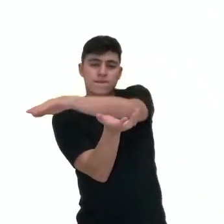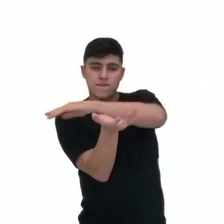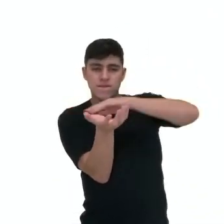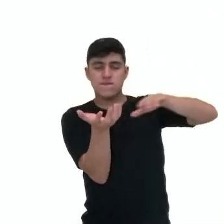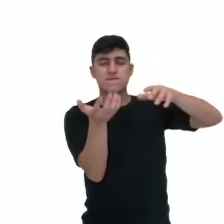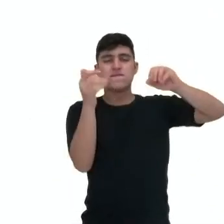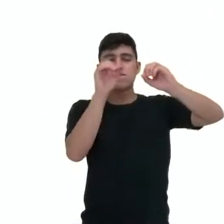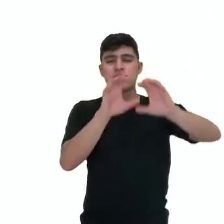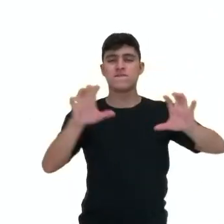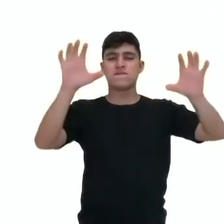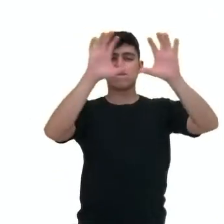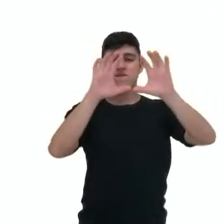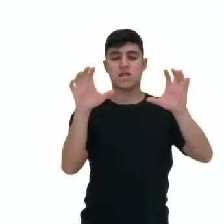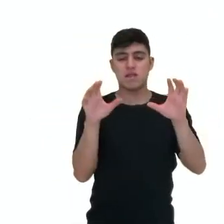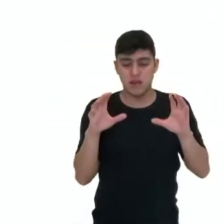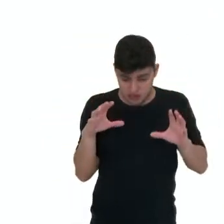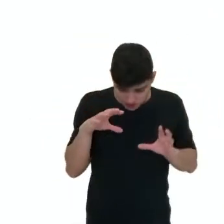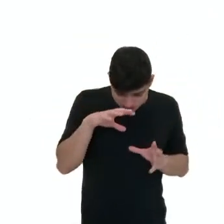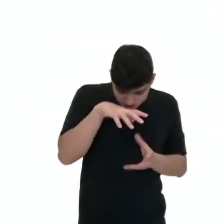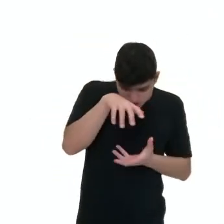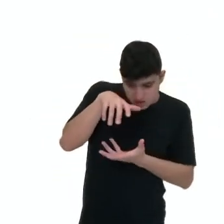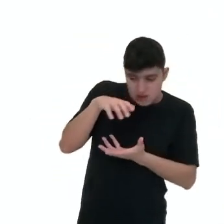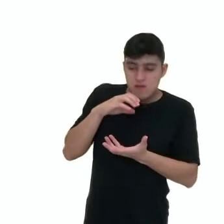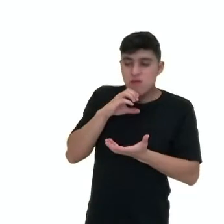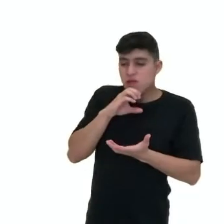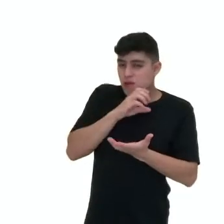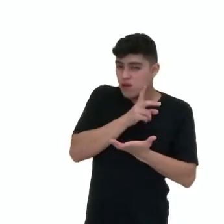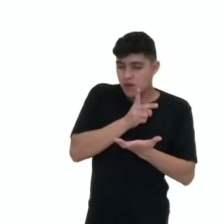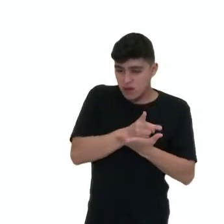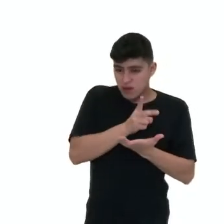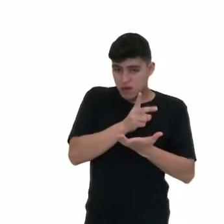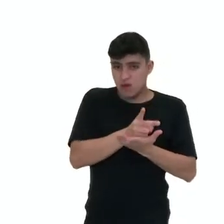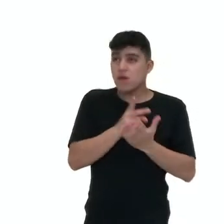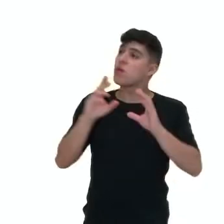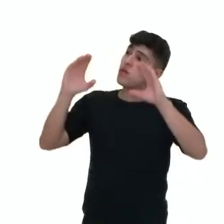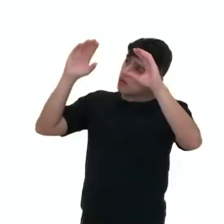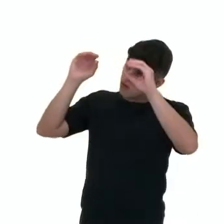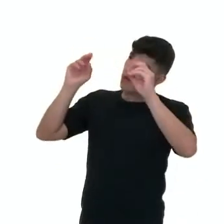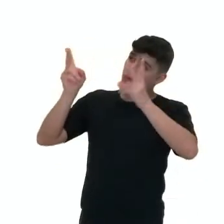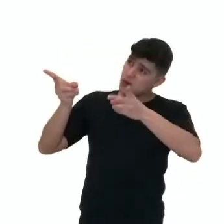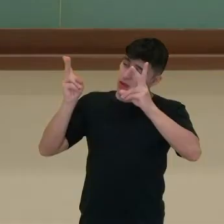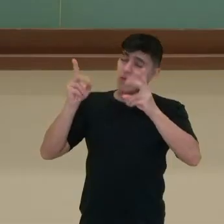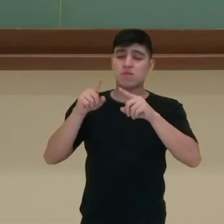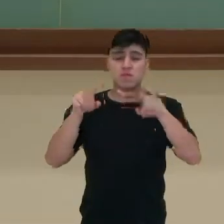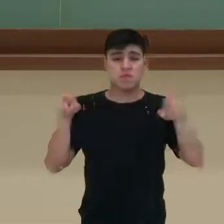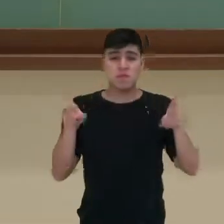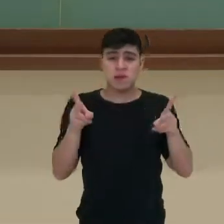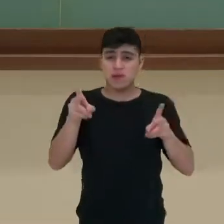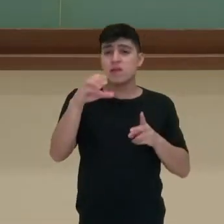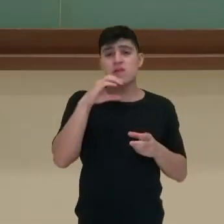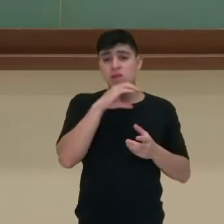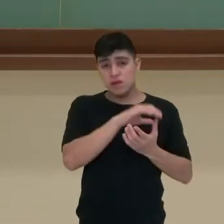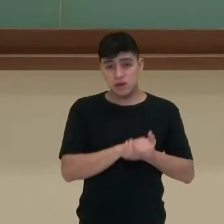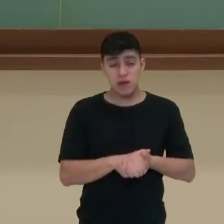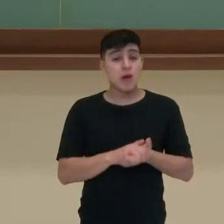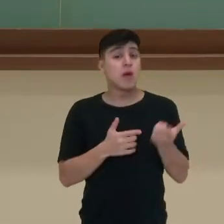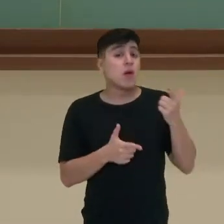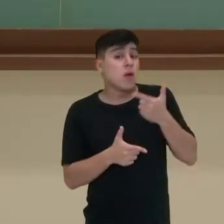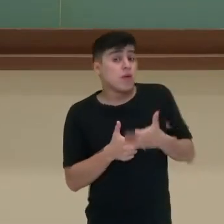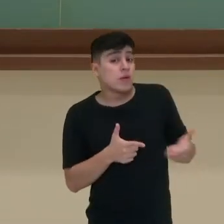nas nuvens, fazendo com que o planeta se mantenha aquecido, mesmo durante a noite. O grande problema é que quando nós lançamos